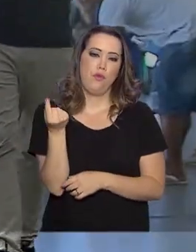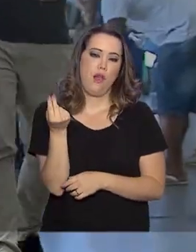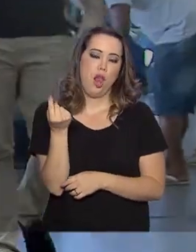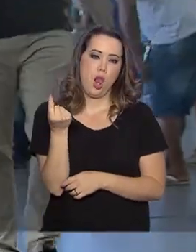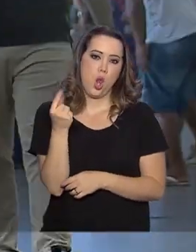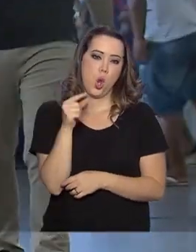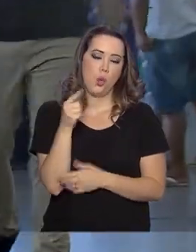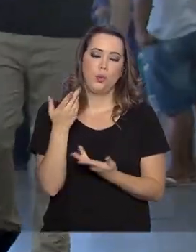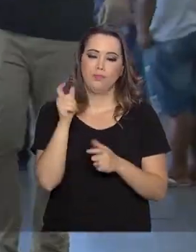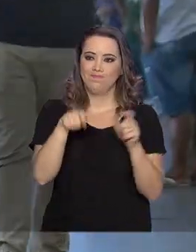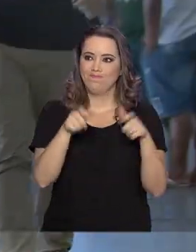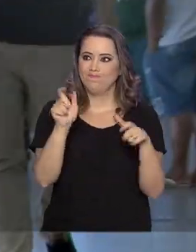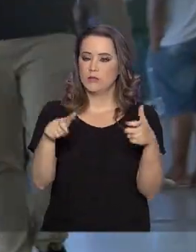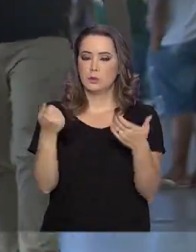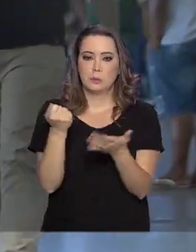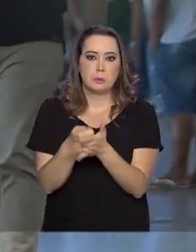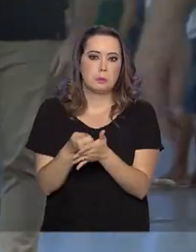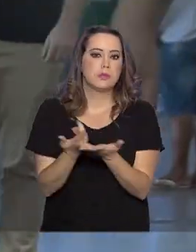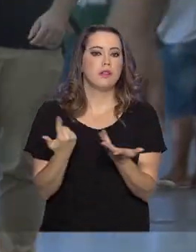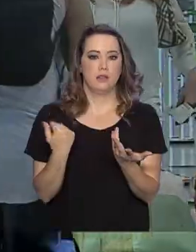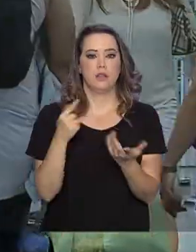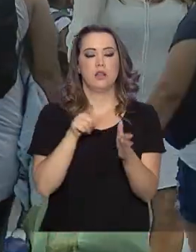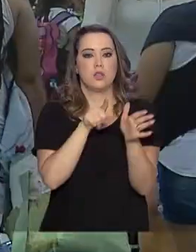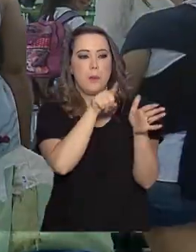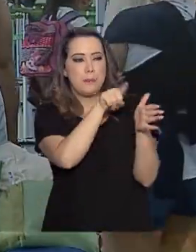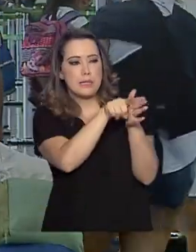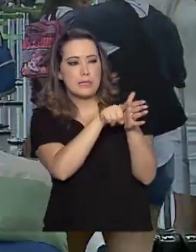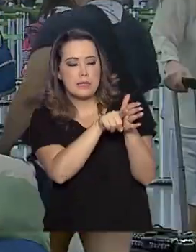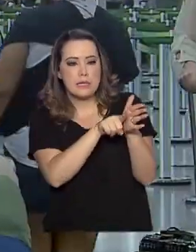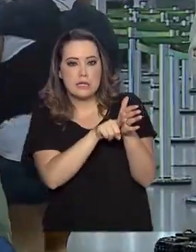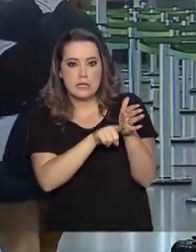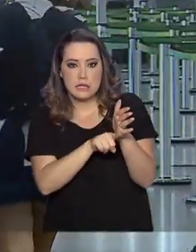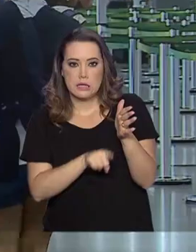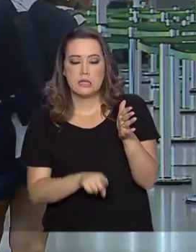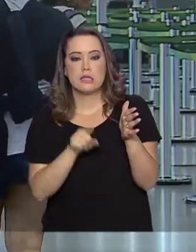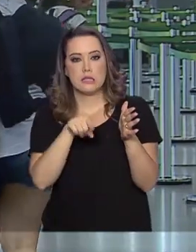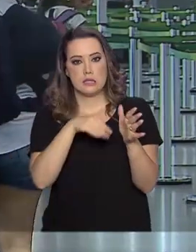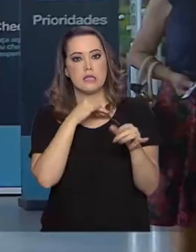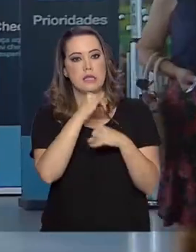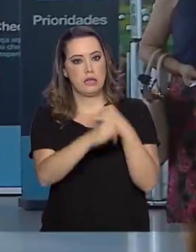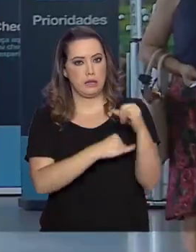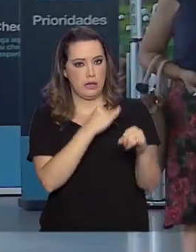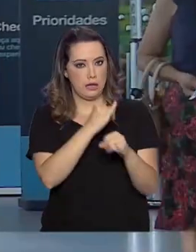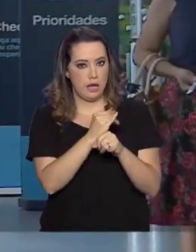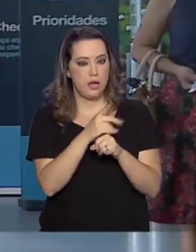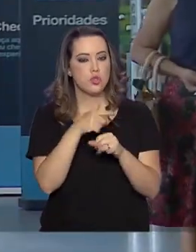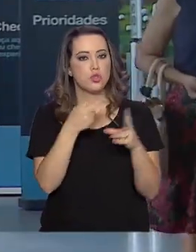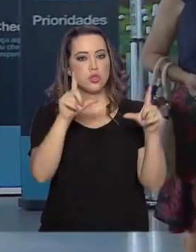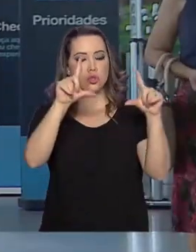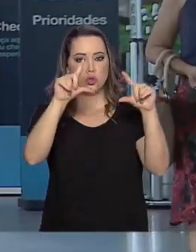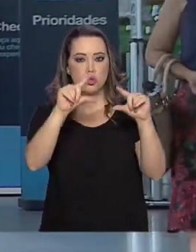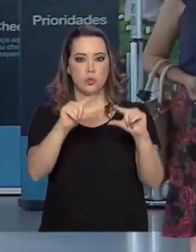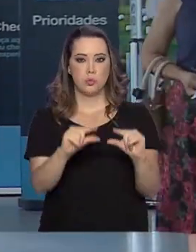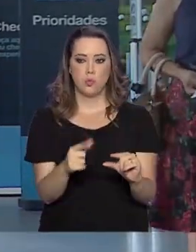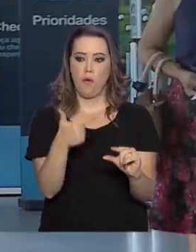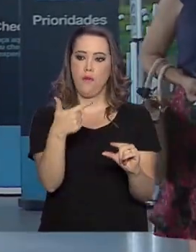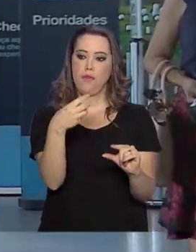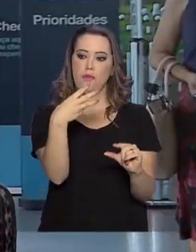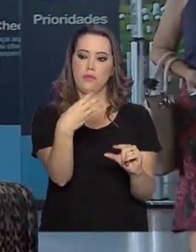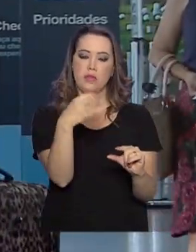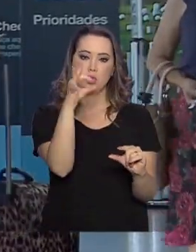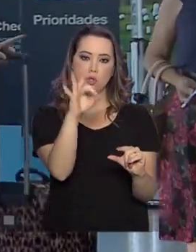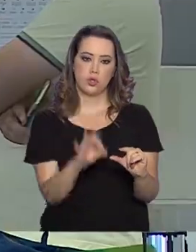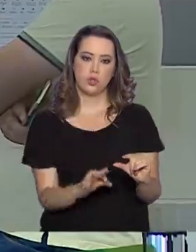E de acordo com o levantamento de um mecanismo de busca por passagens na internet, houve queda de até 23